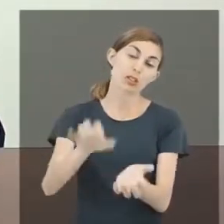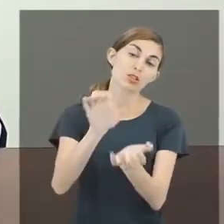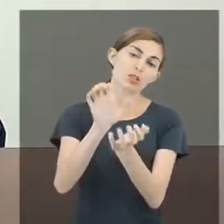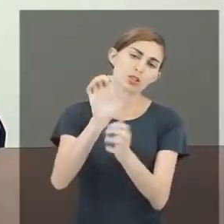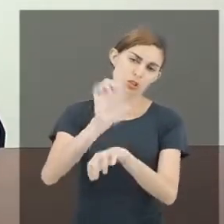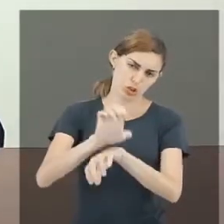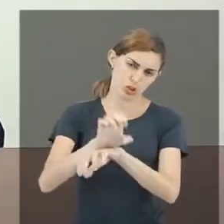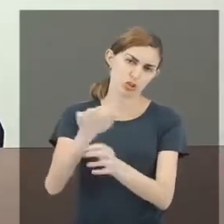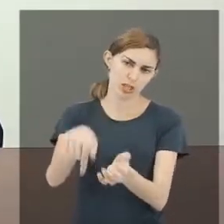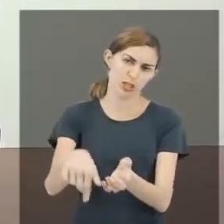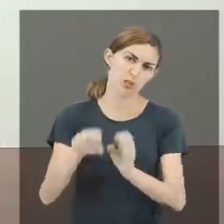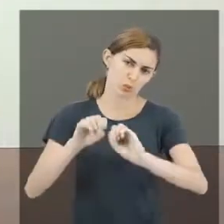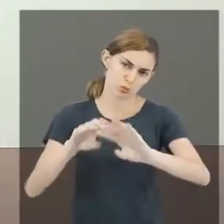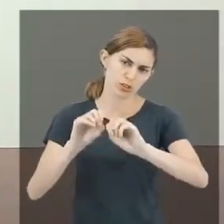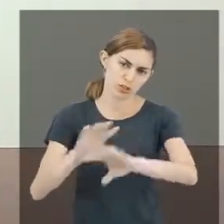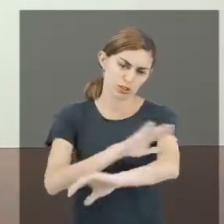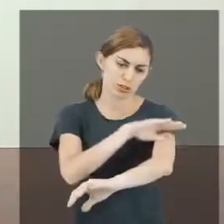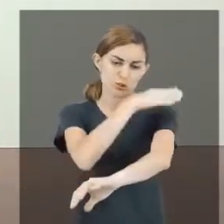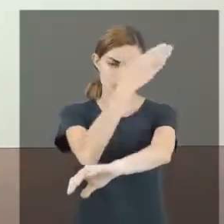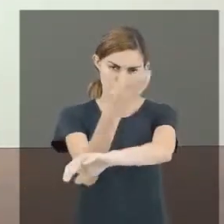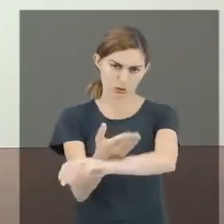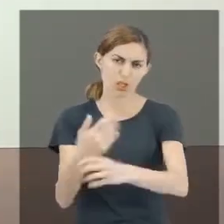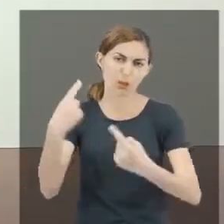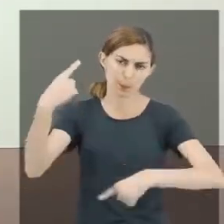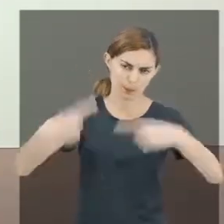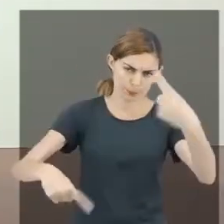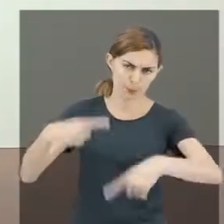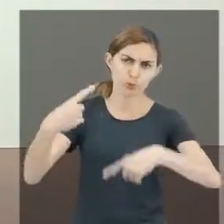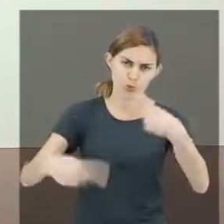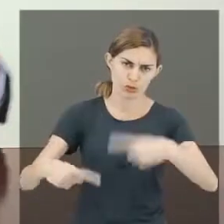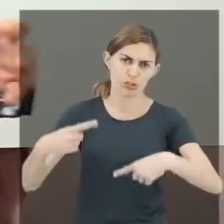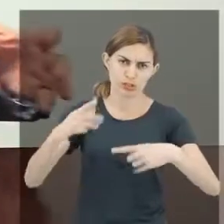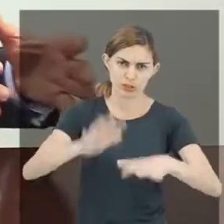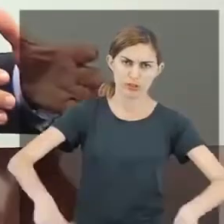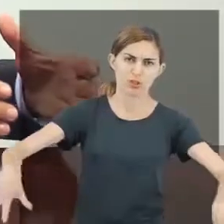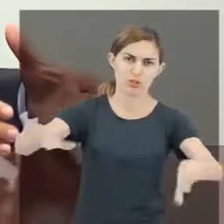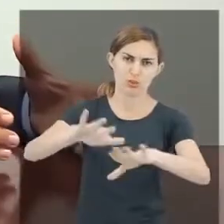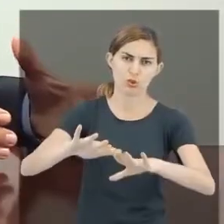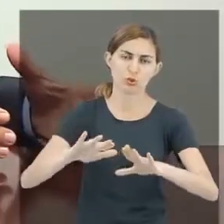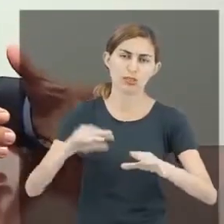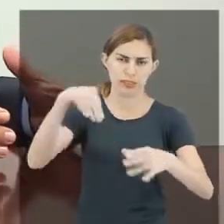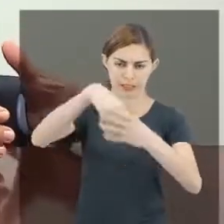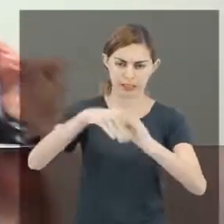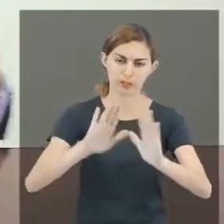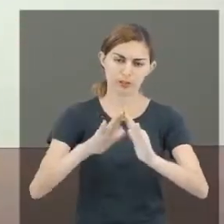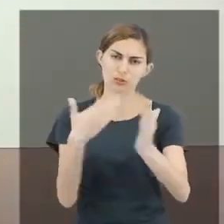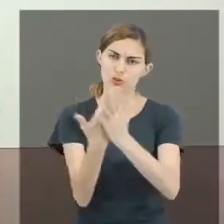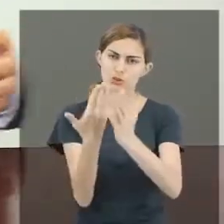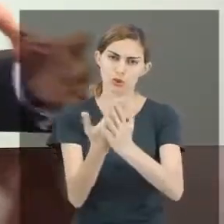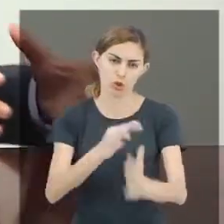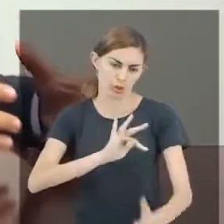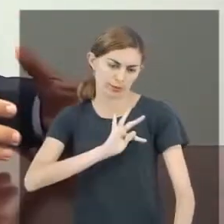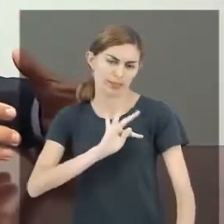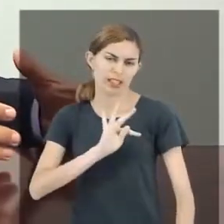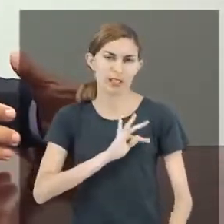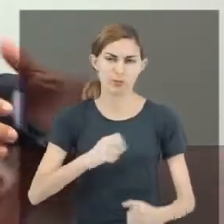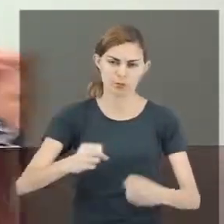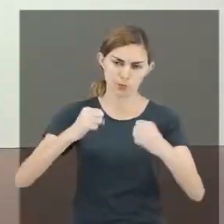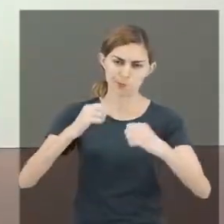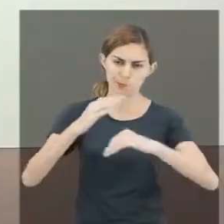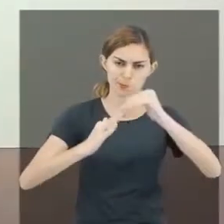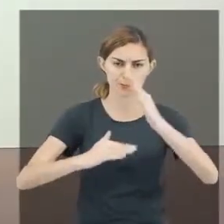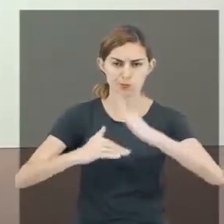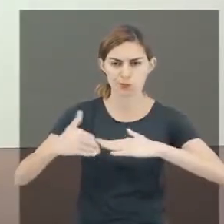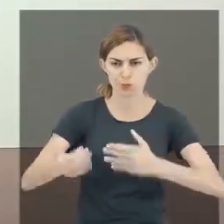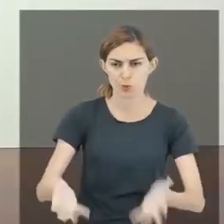no Estado, com educação integral, e leva essa política pública de educação integral para as escolas técnicas, e se fortalece a educação profissional,